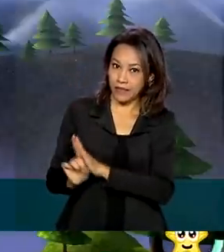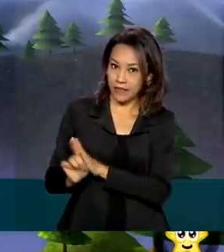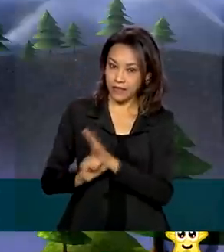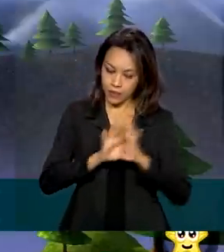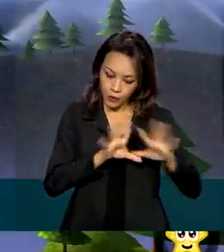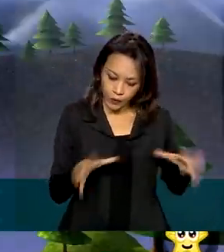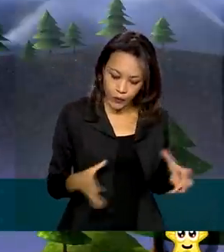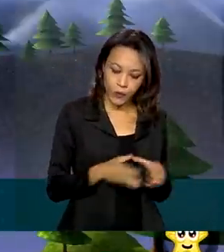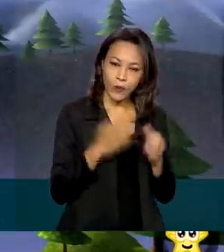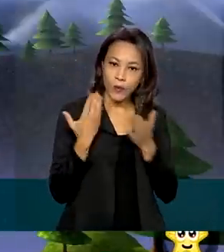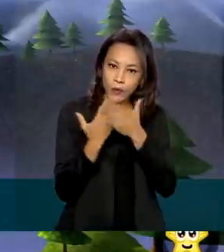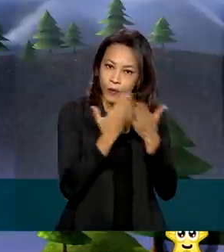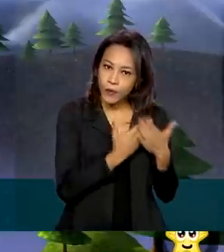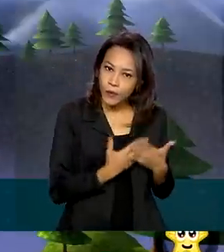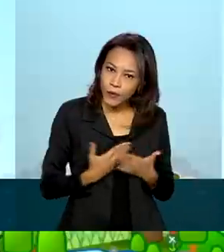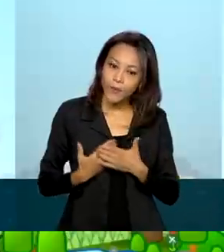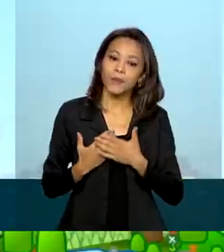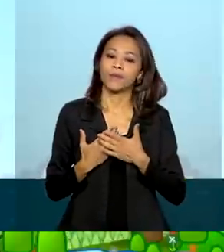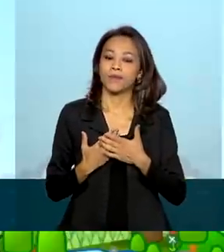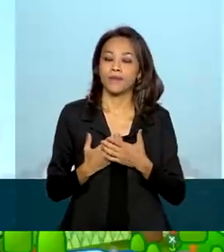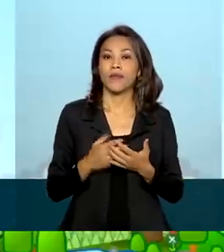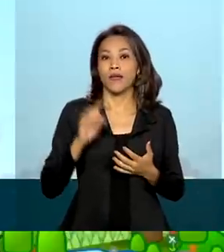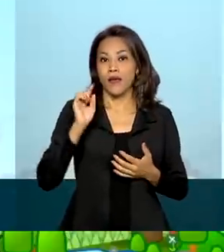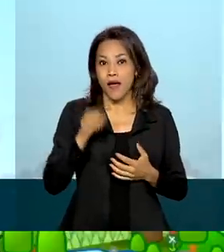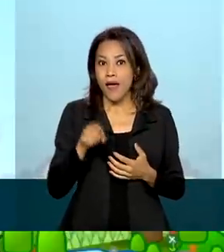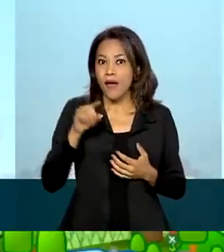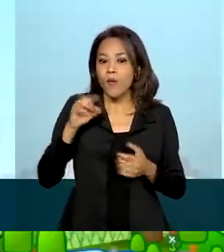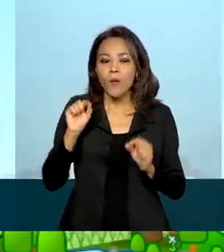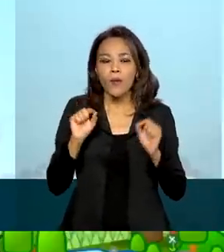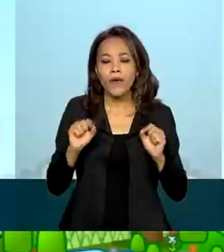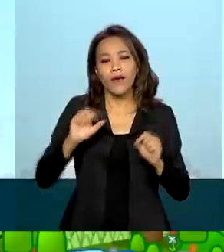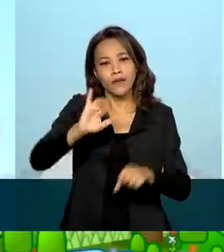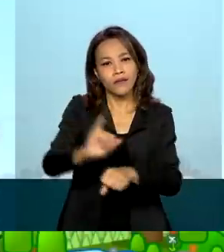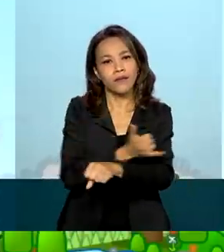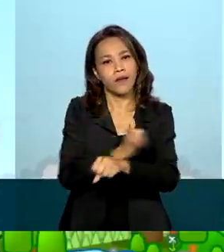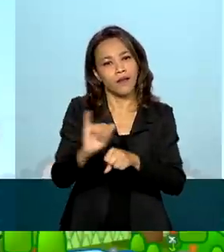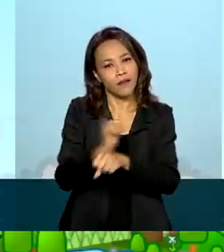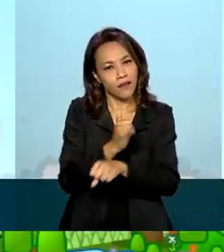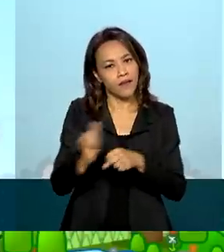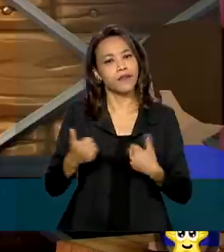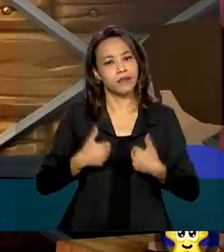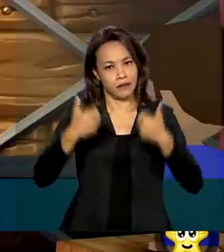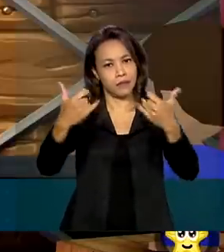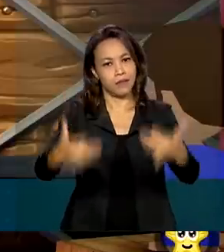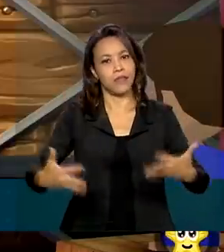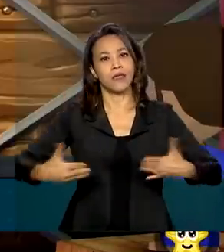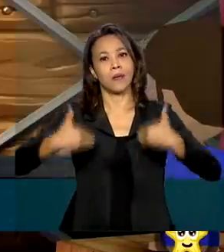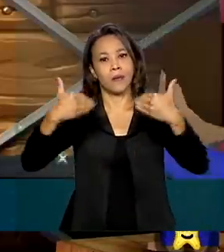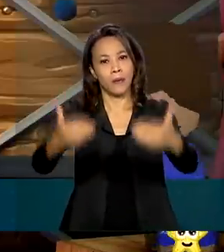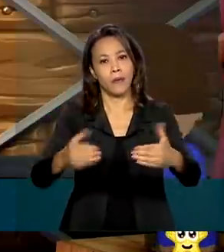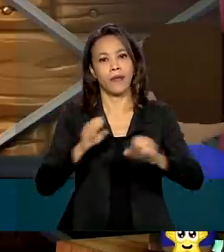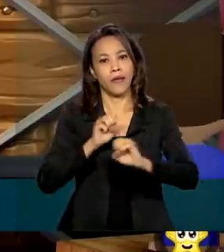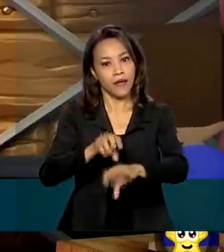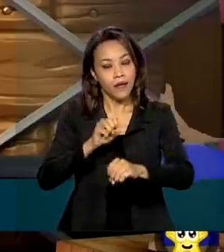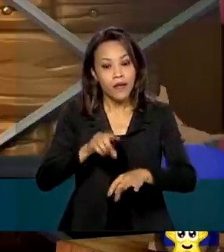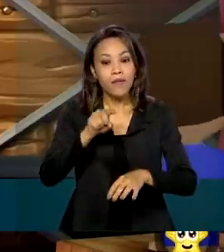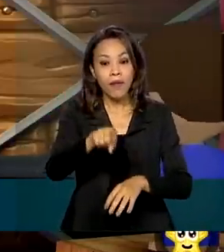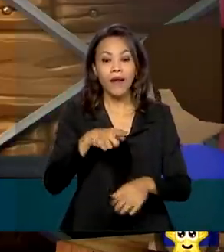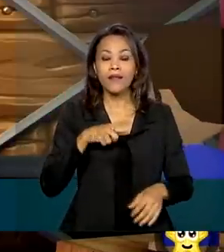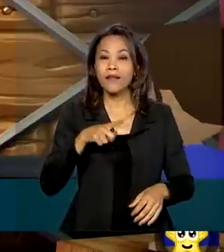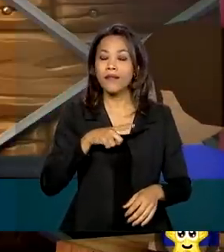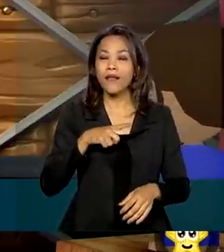de estudantes durante a infância. É mais uma alternativa, segundo o MEC, para suprir parte do